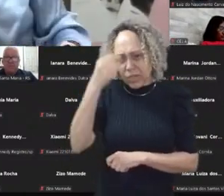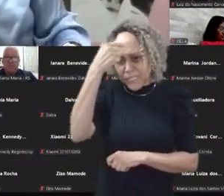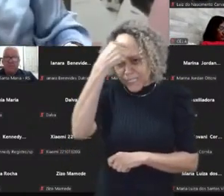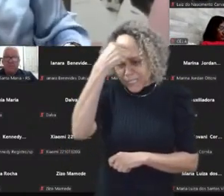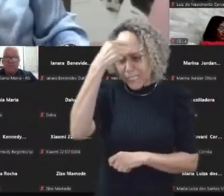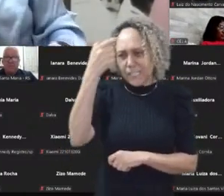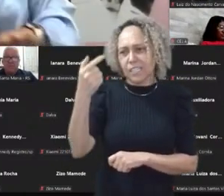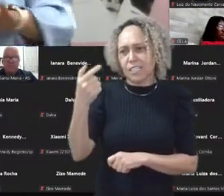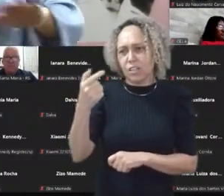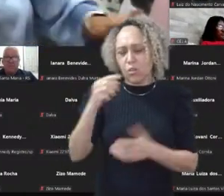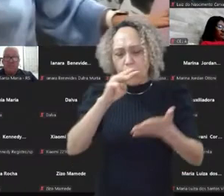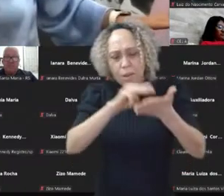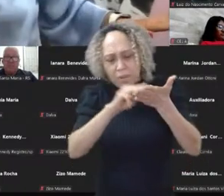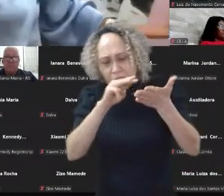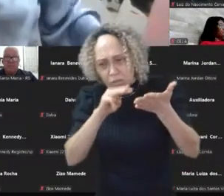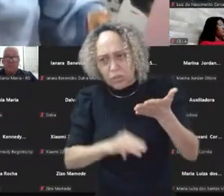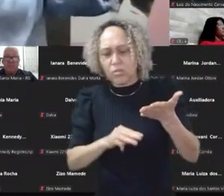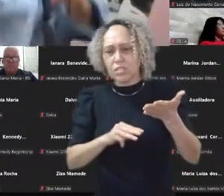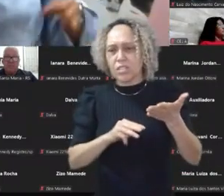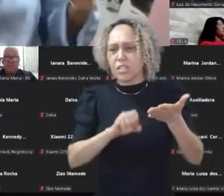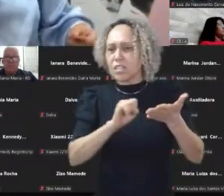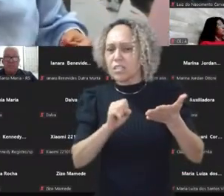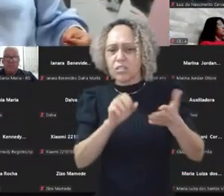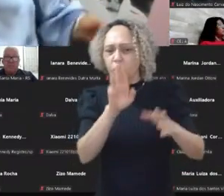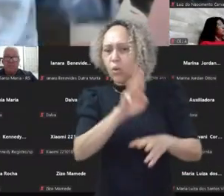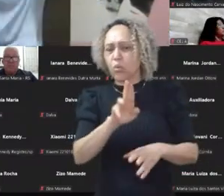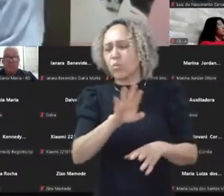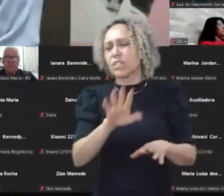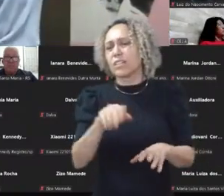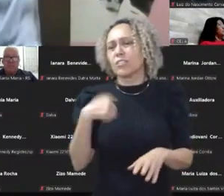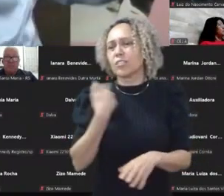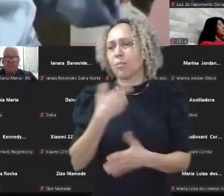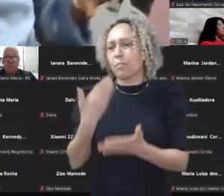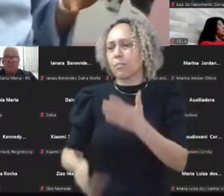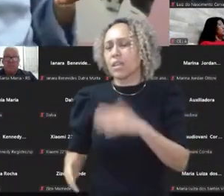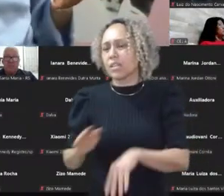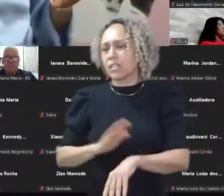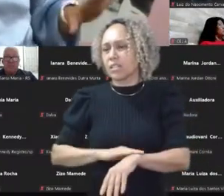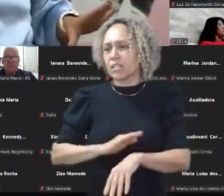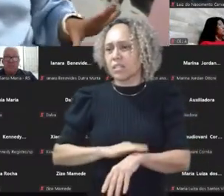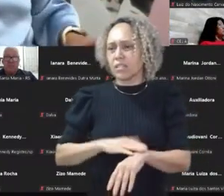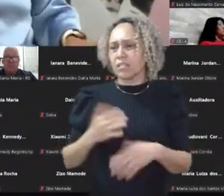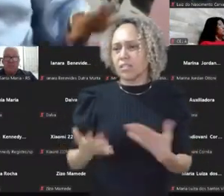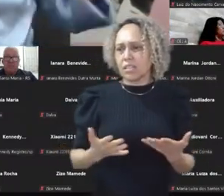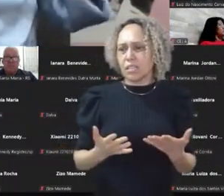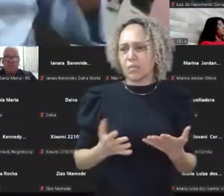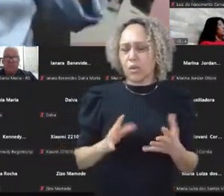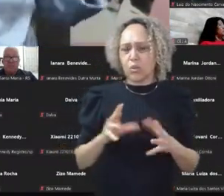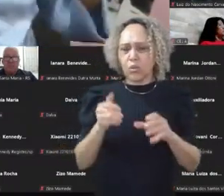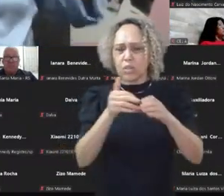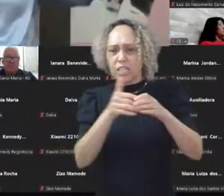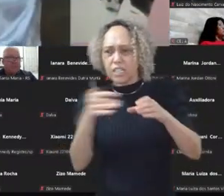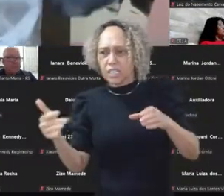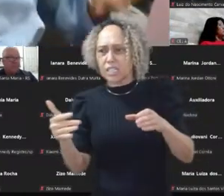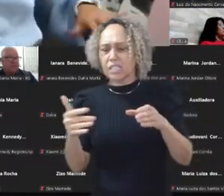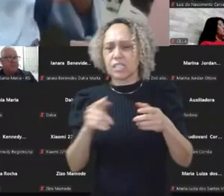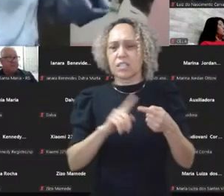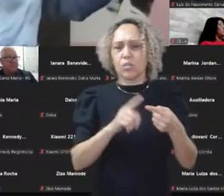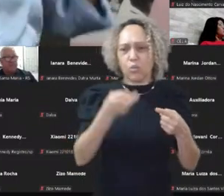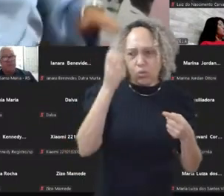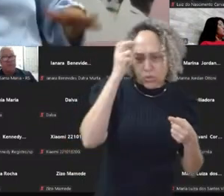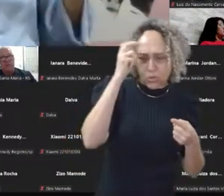fora. Fora mesmo, gente. Porque tudo hoje, todas aquelas categorias de sociabilidade que eu falei, cultura, trabalho,